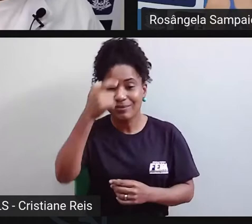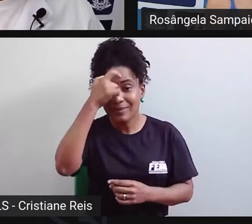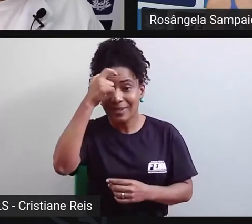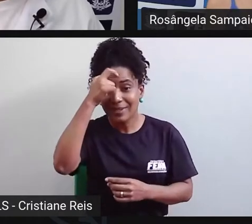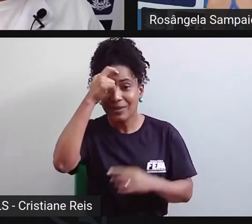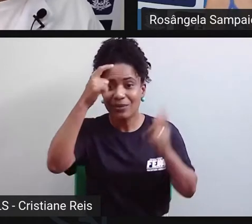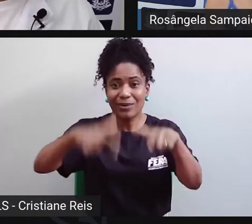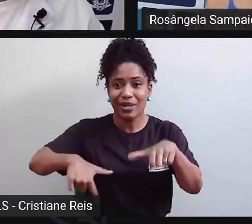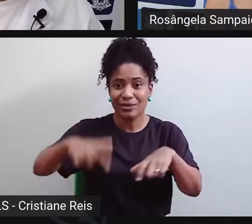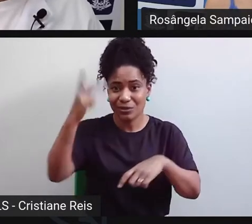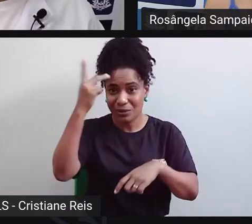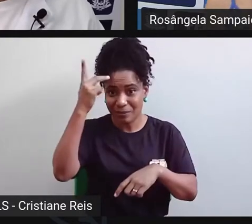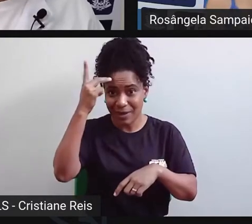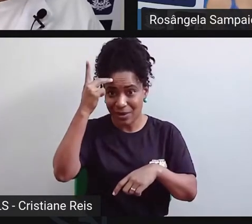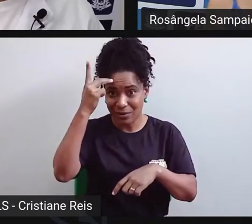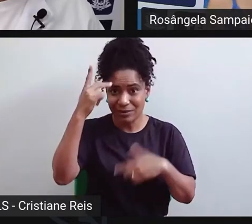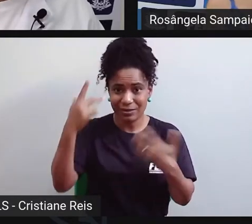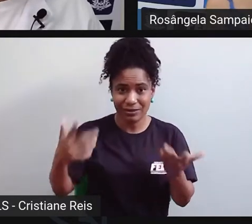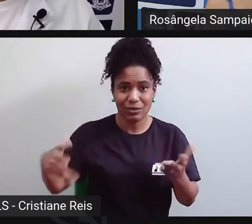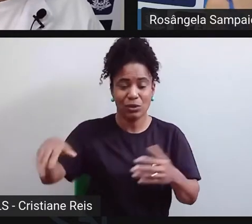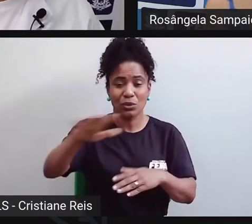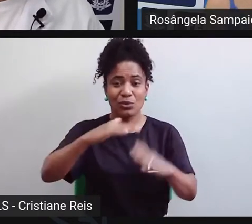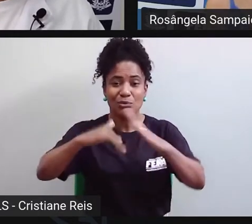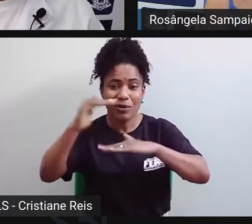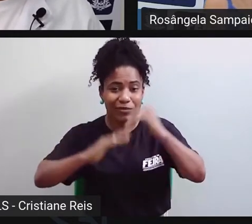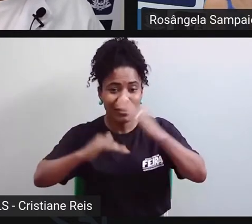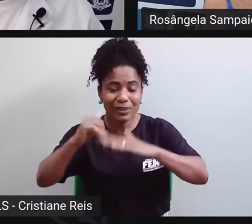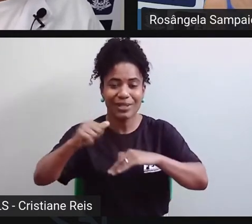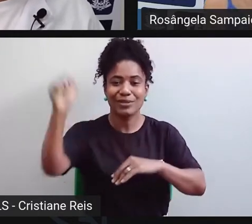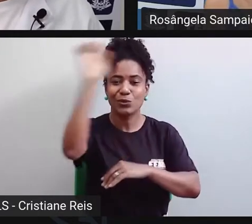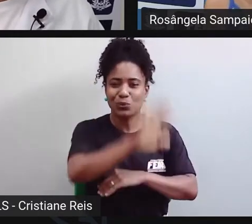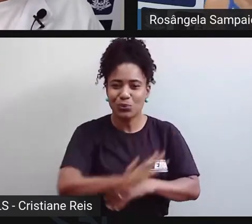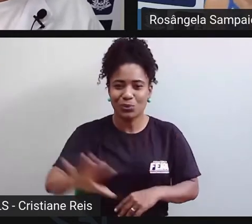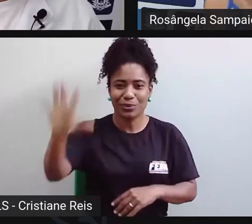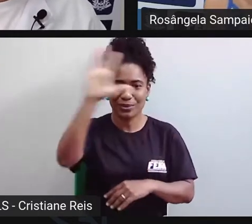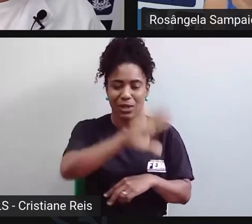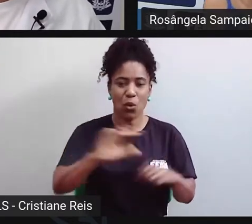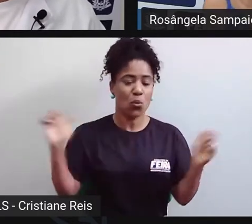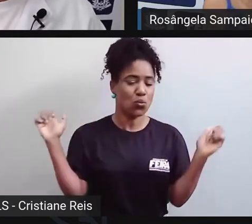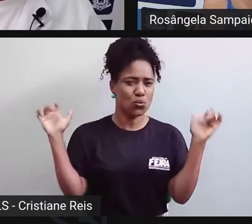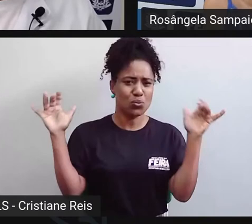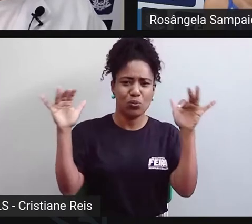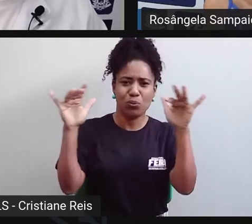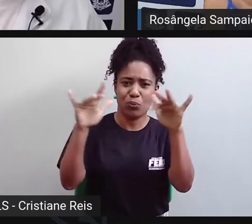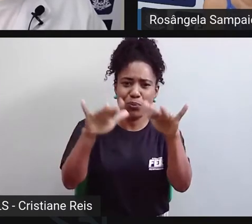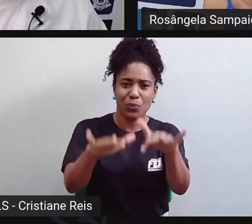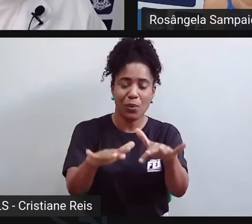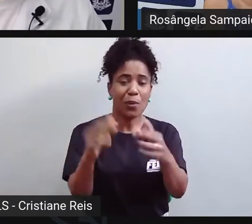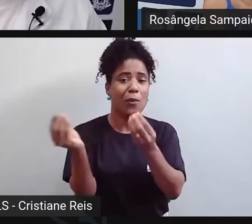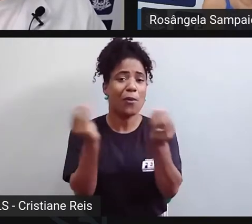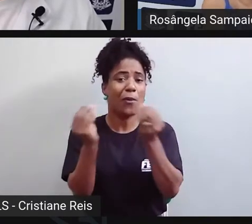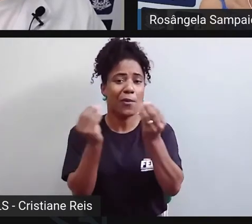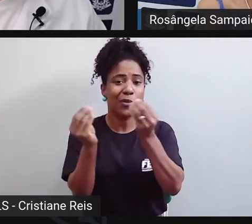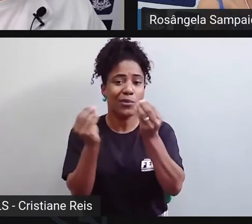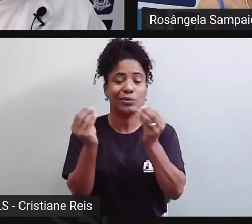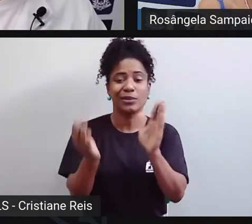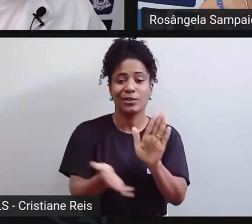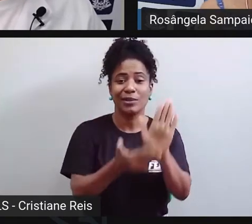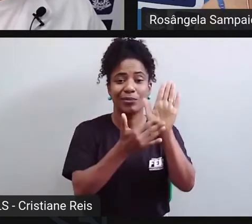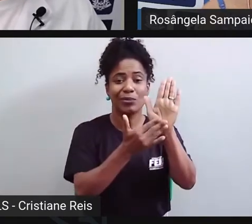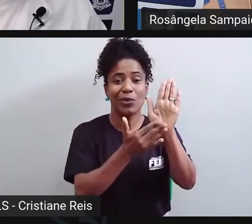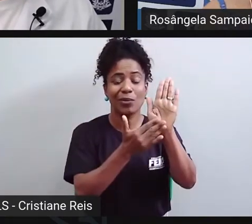profissionais de todo o Brasil se reúnem para discutir qual seria a